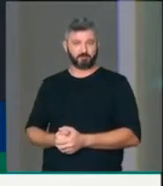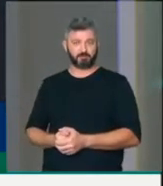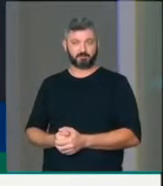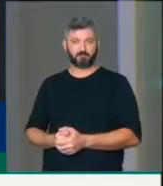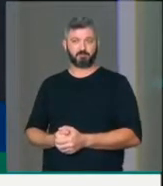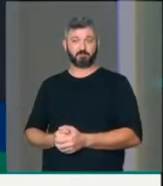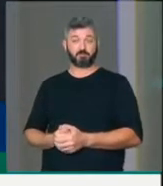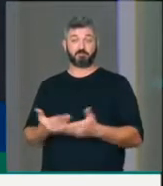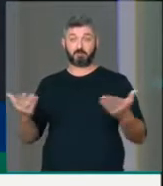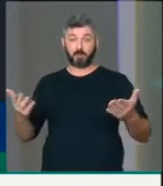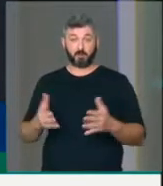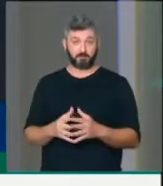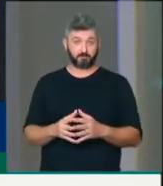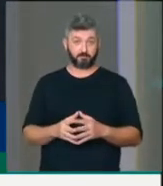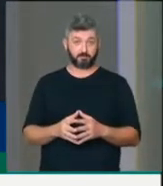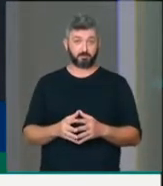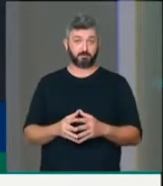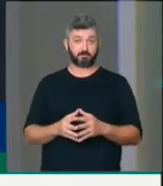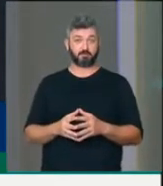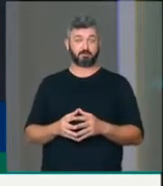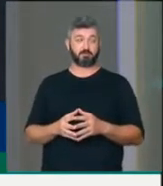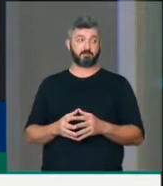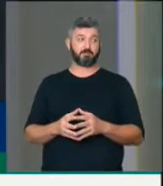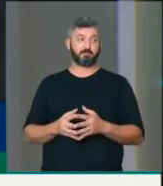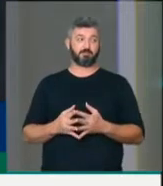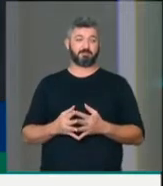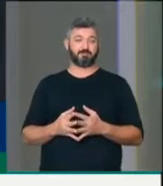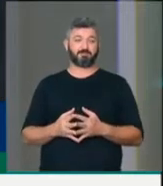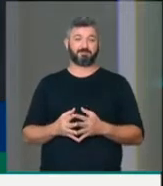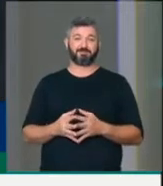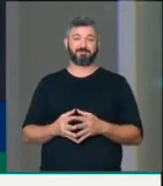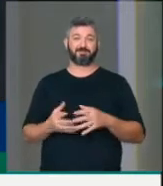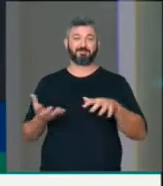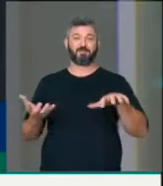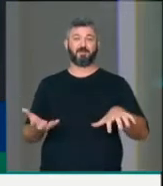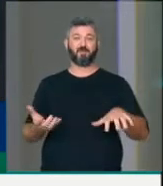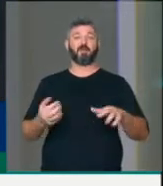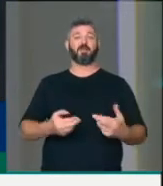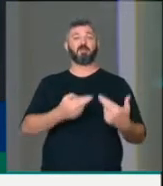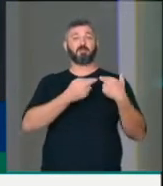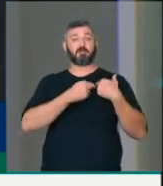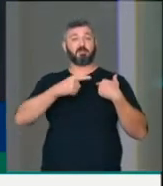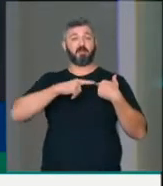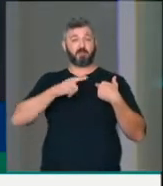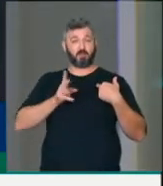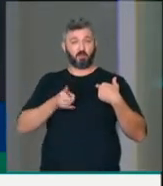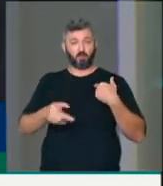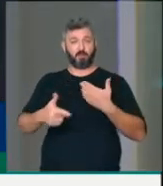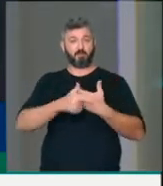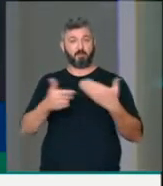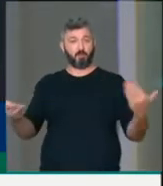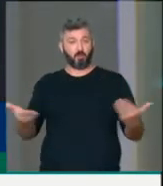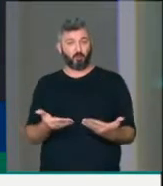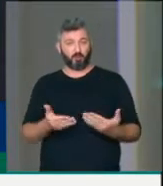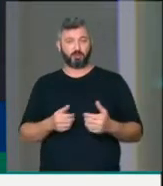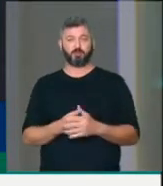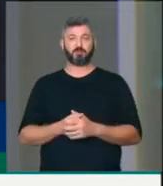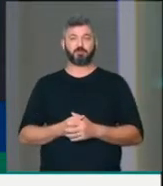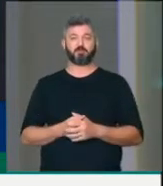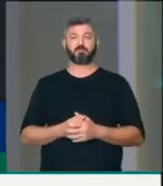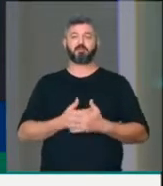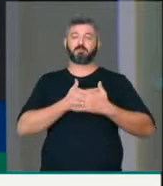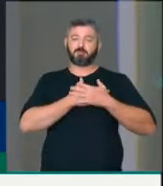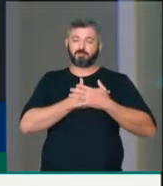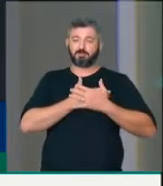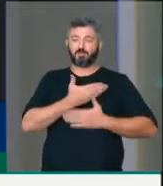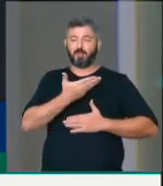Então, o Parlamento está cumprindo com seu papel, na noite de hoje, querido